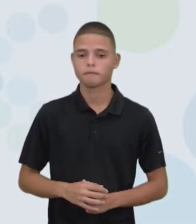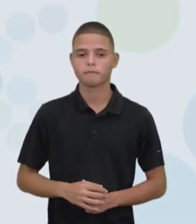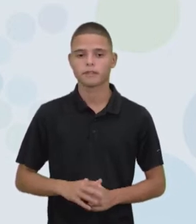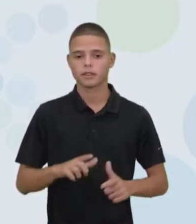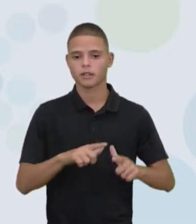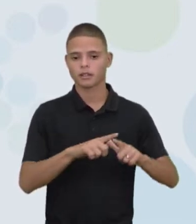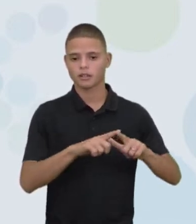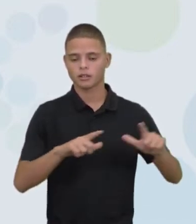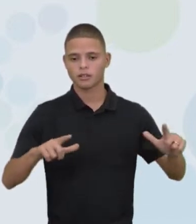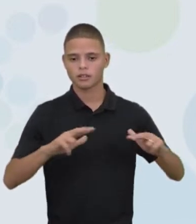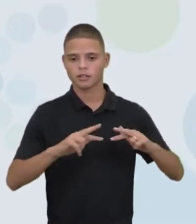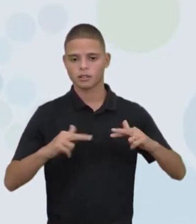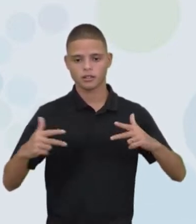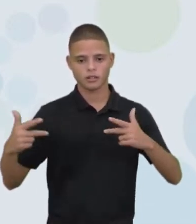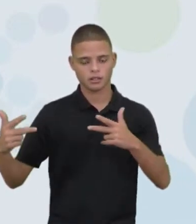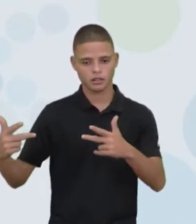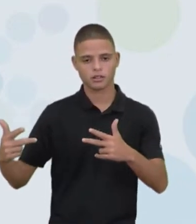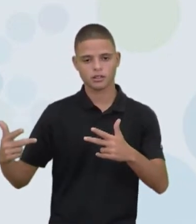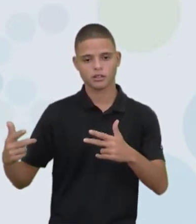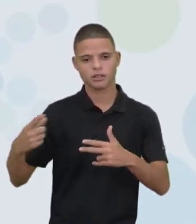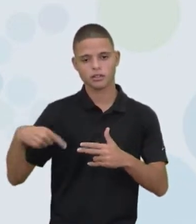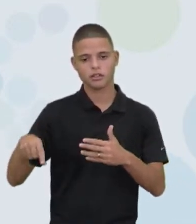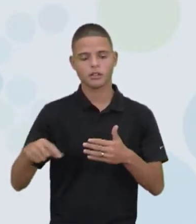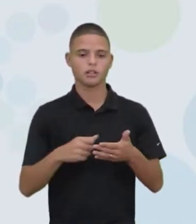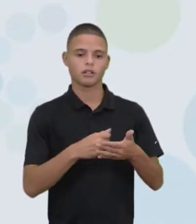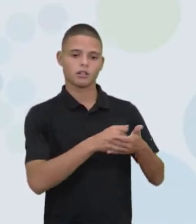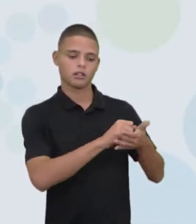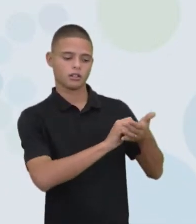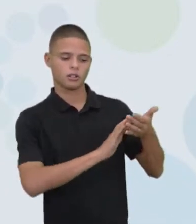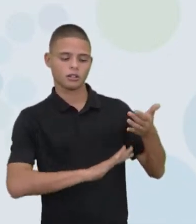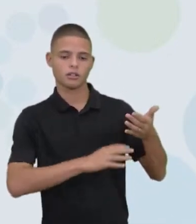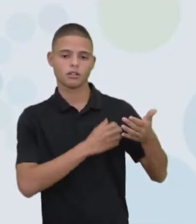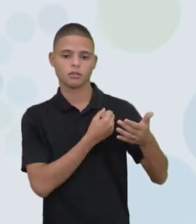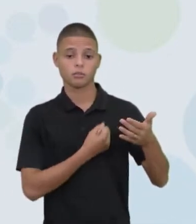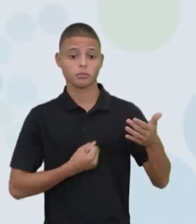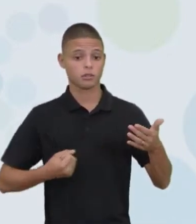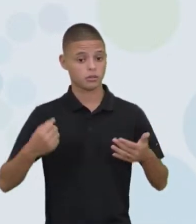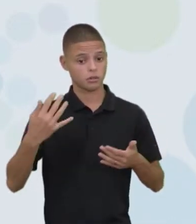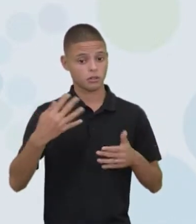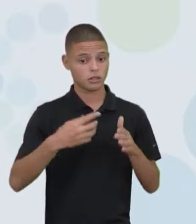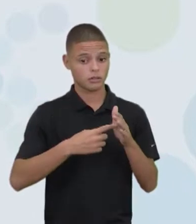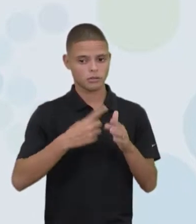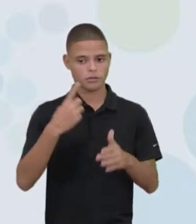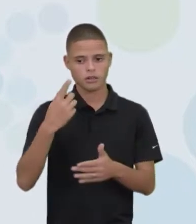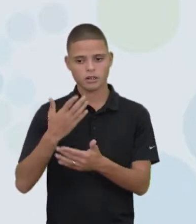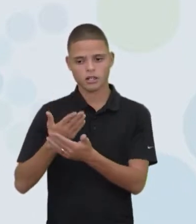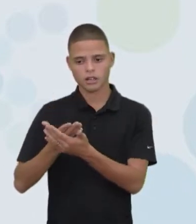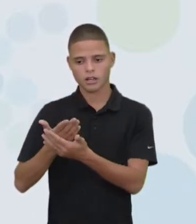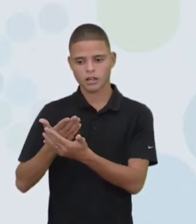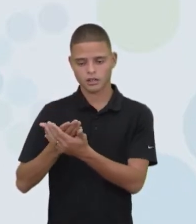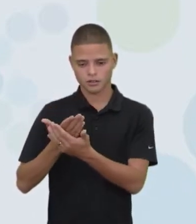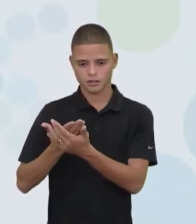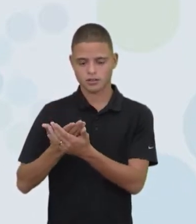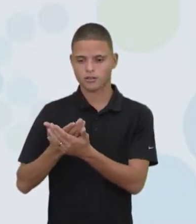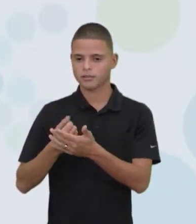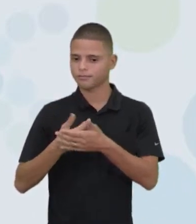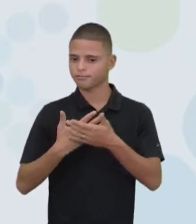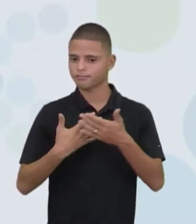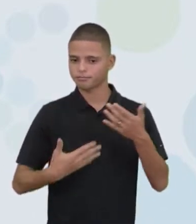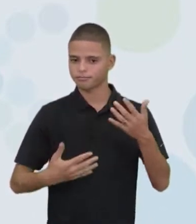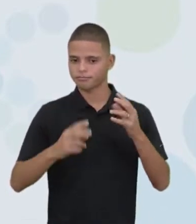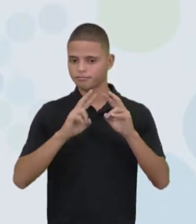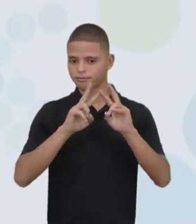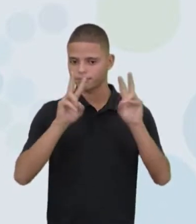solo à célula. A gente está na nossa atividade 4. Então, olha só, é a primeira aula da nossa atividade. E o